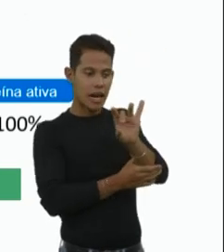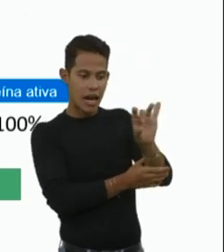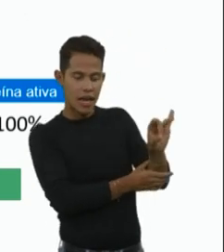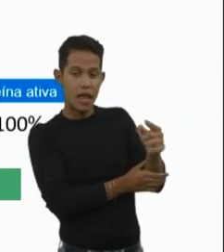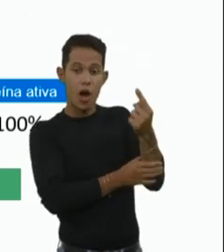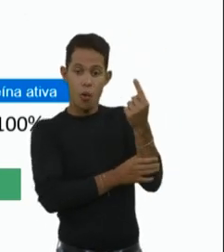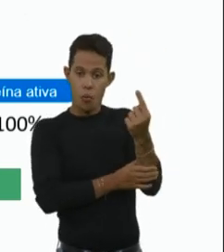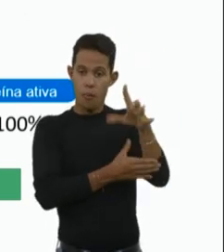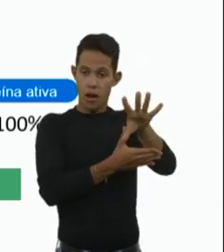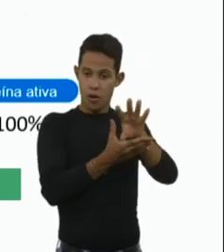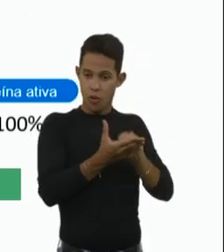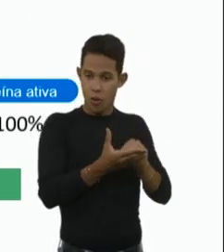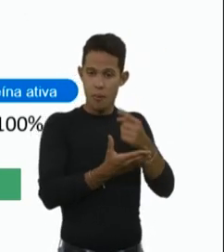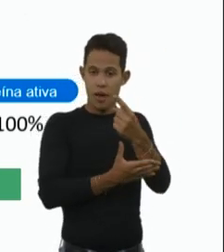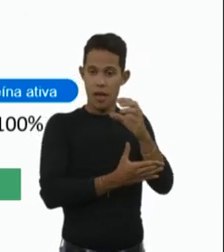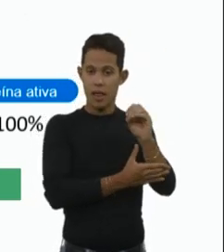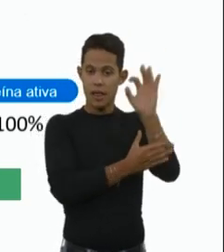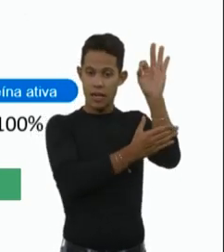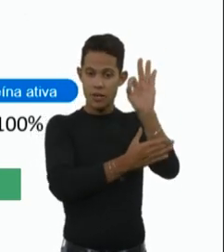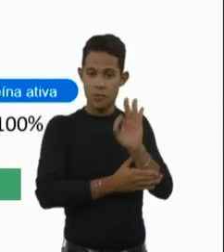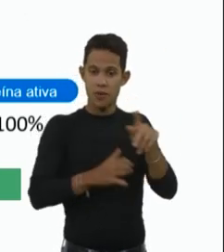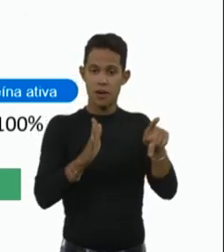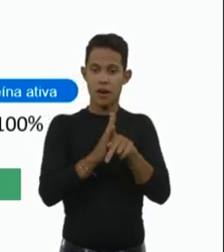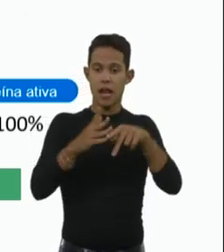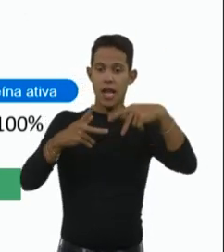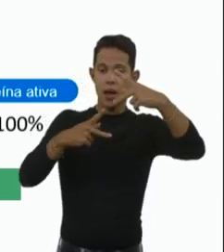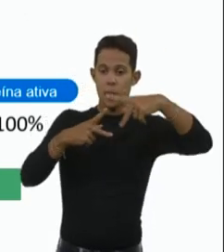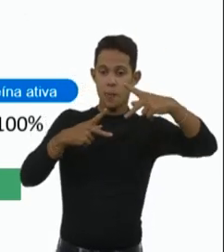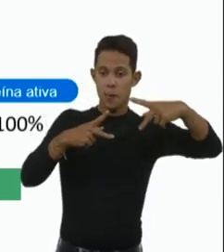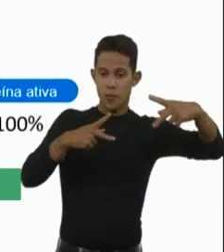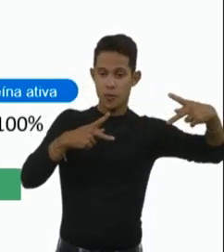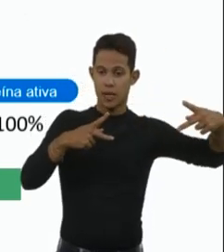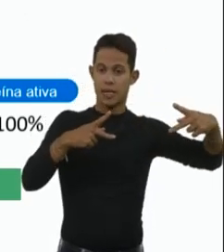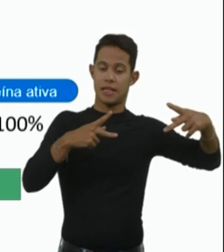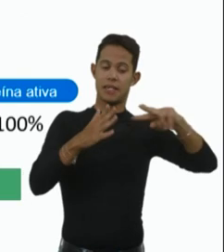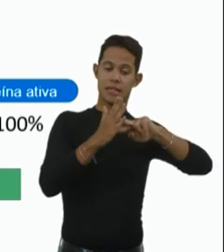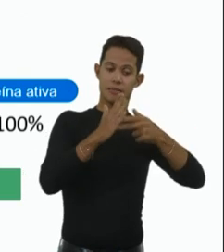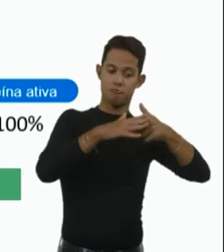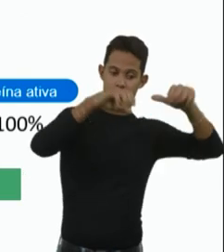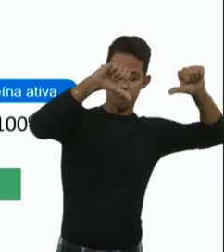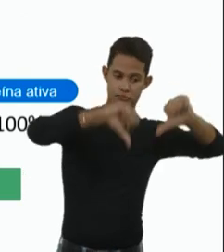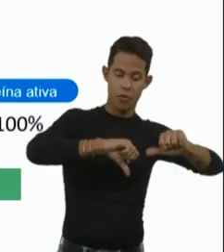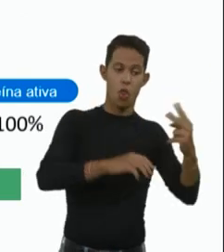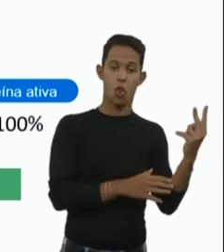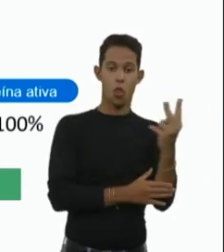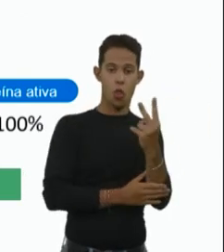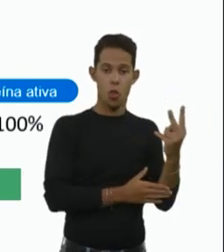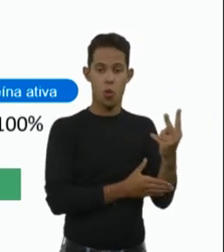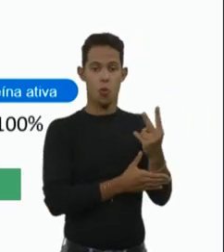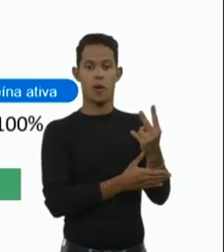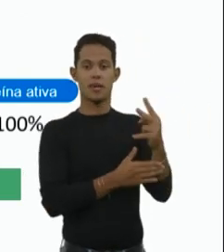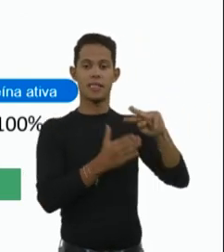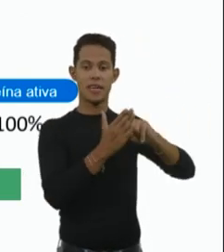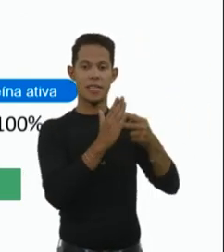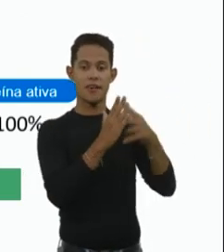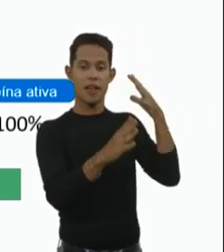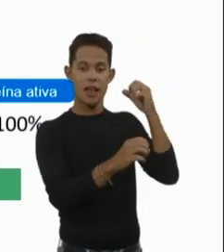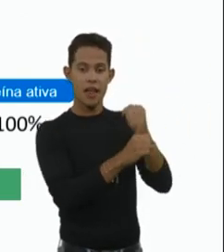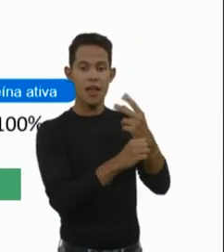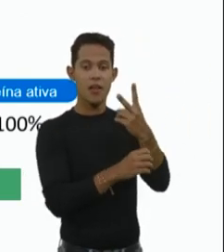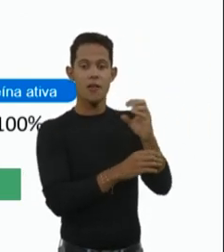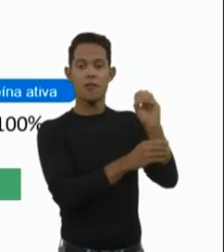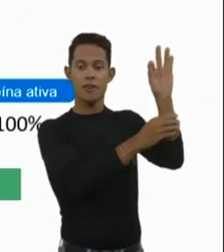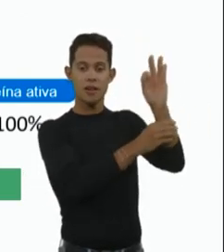10% de proteína SMN. vou ter um quadro muito grave. Duas cópias já são 20, três cópias já são